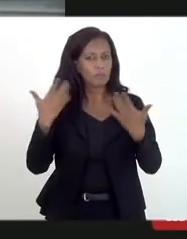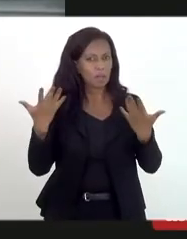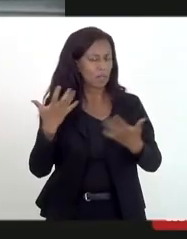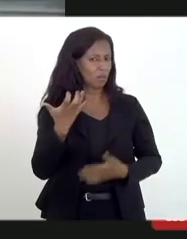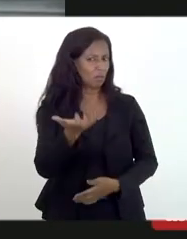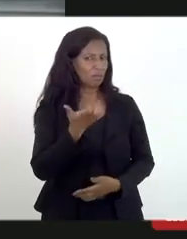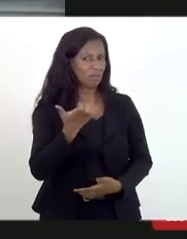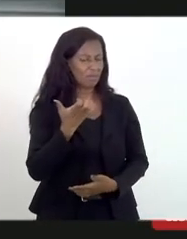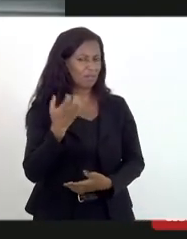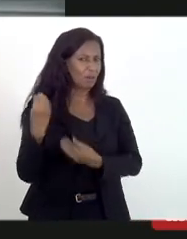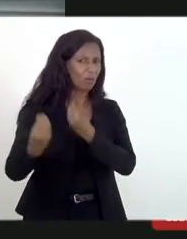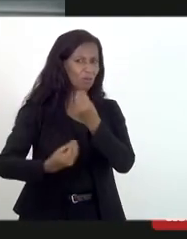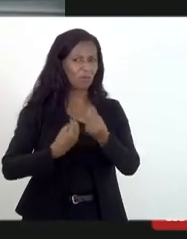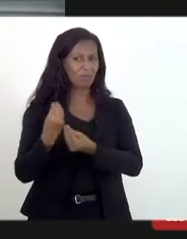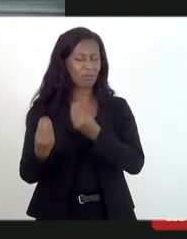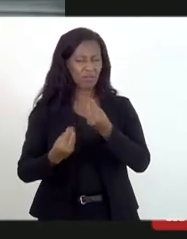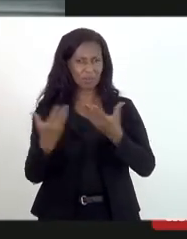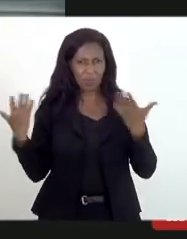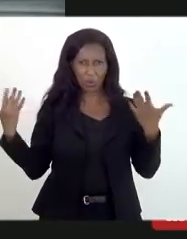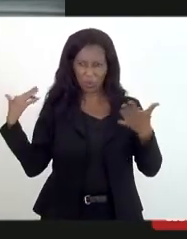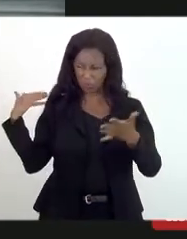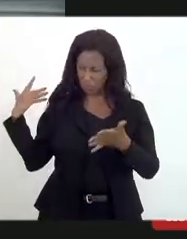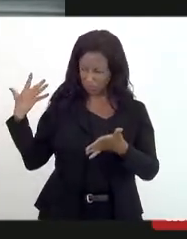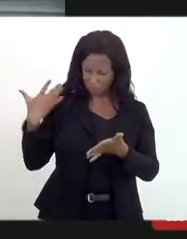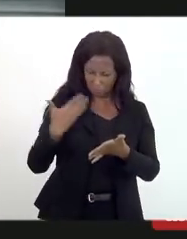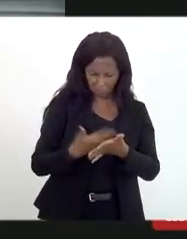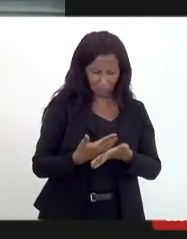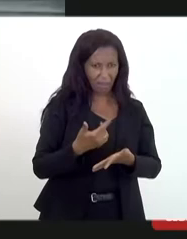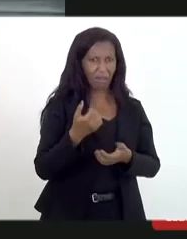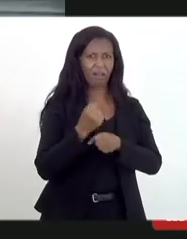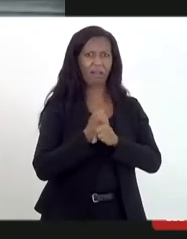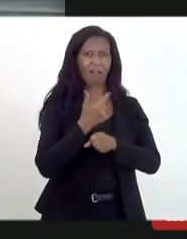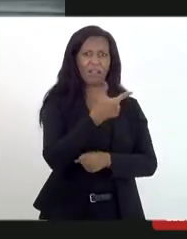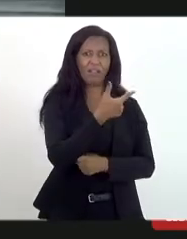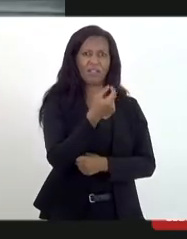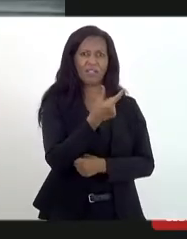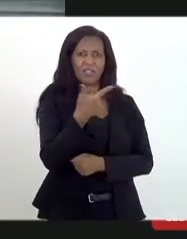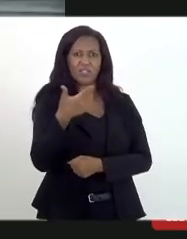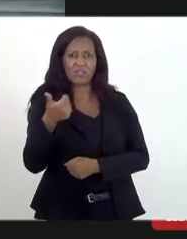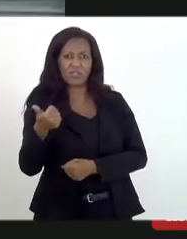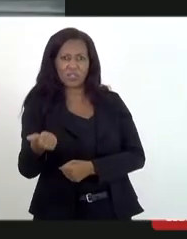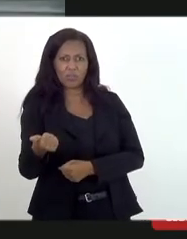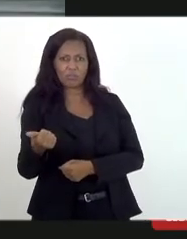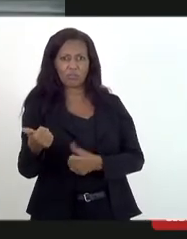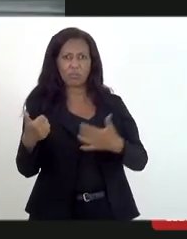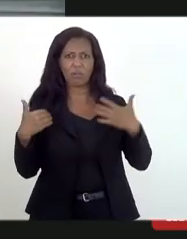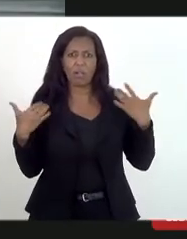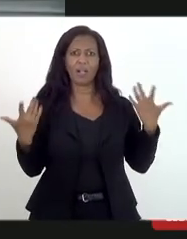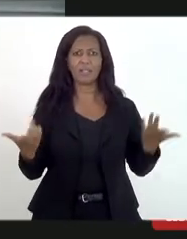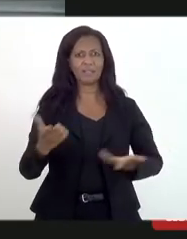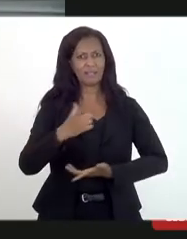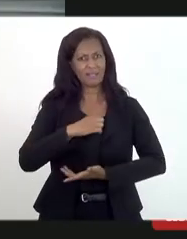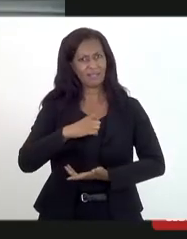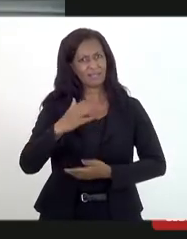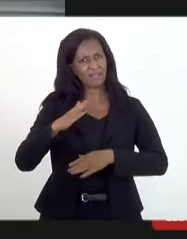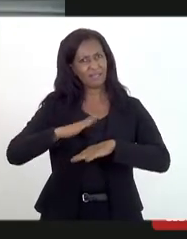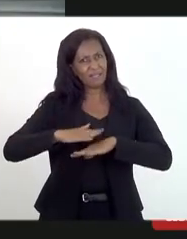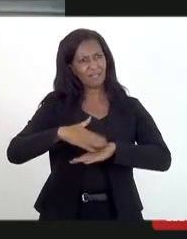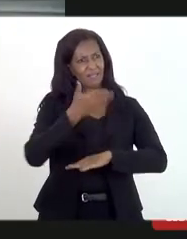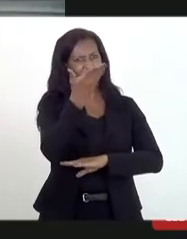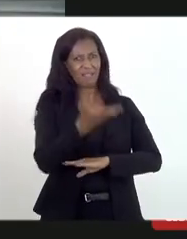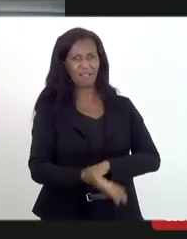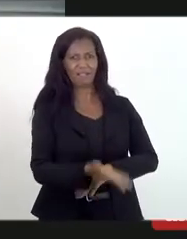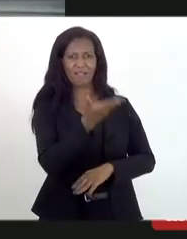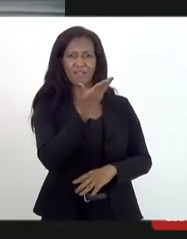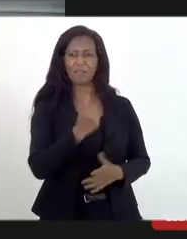isso, nos dias de hoje, 2021, ainda é colocado na voz desse sujeito que, enfim,